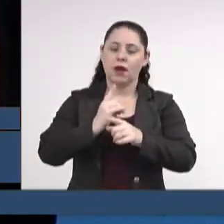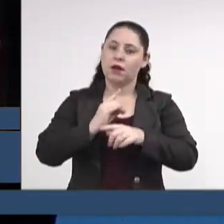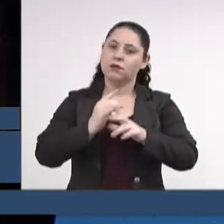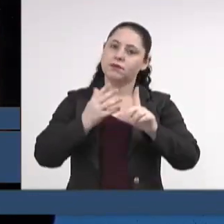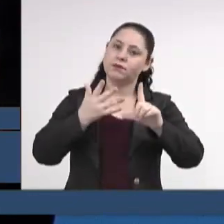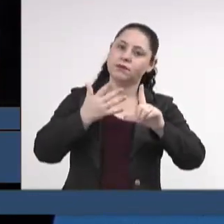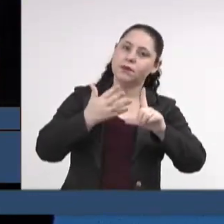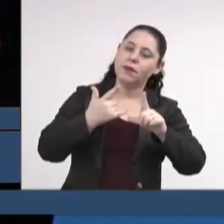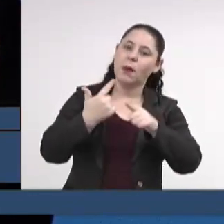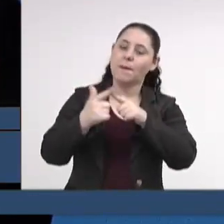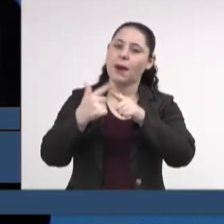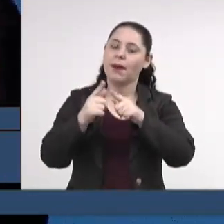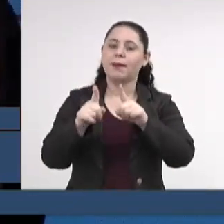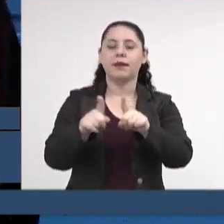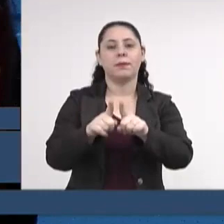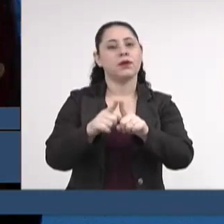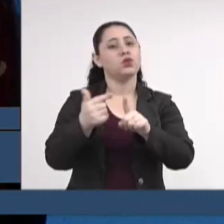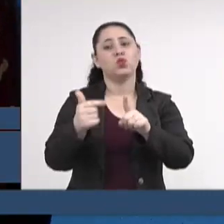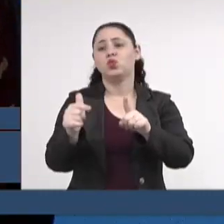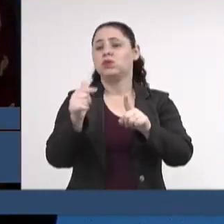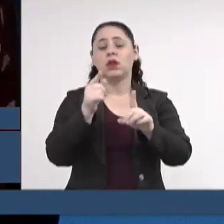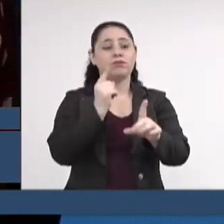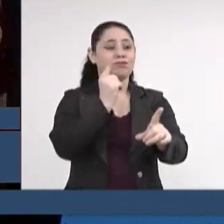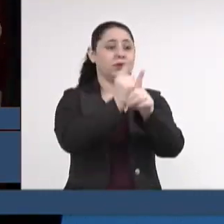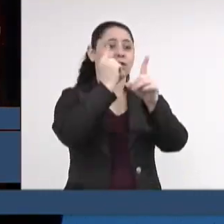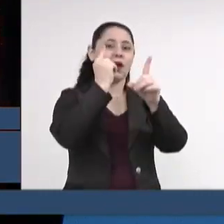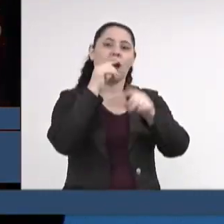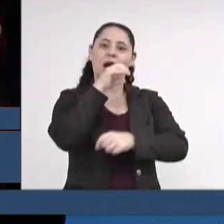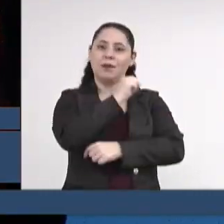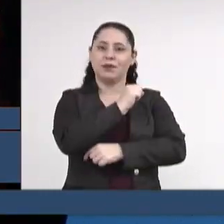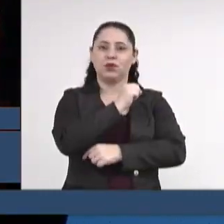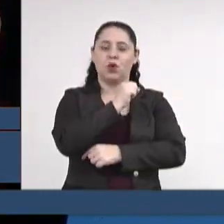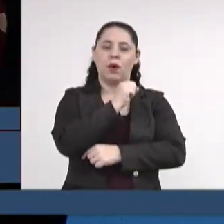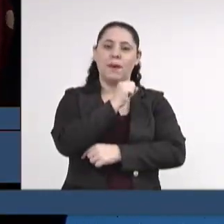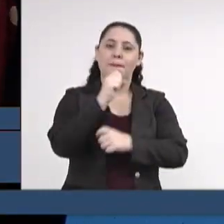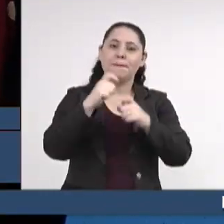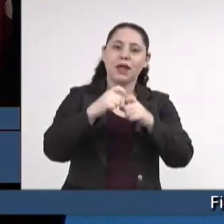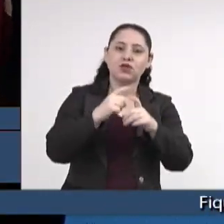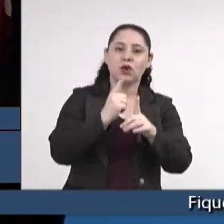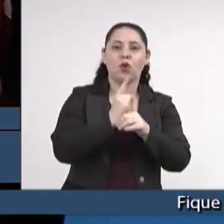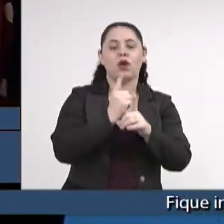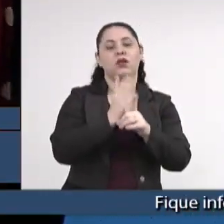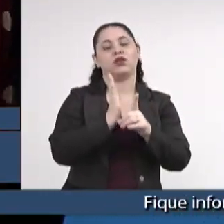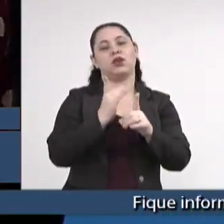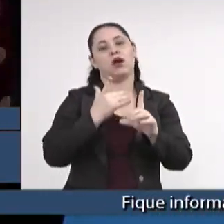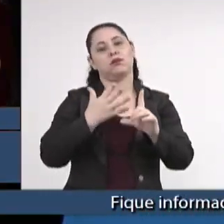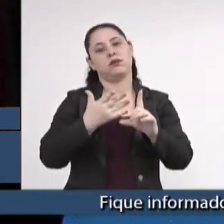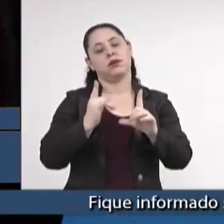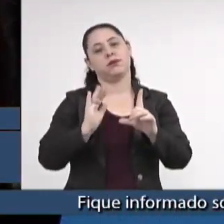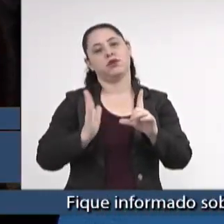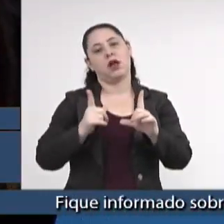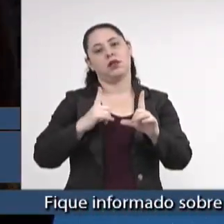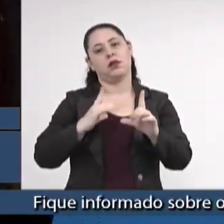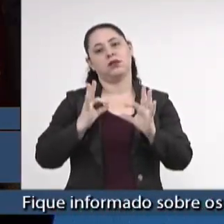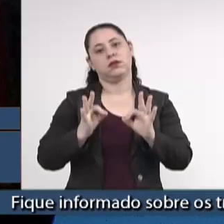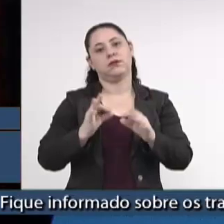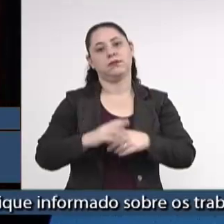essa doença, por esse problema e não tenha o diagnóstico necessário para que possa fazer o tratamento.